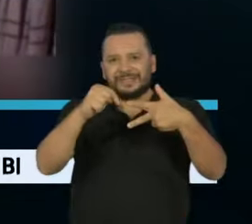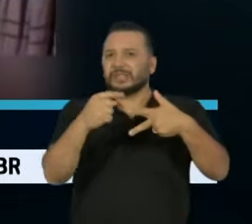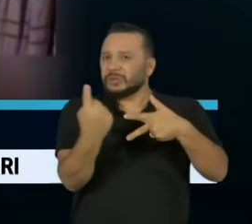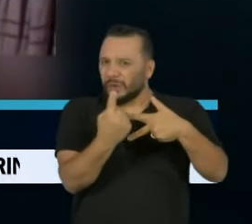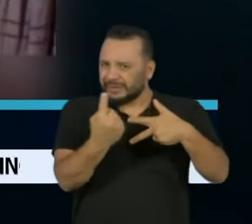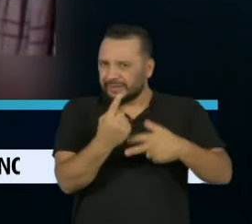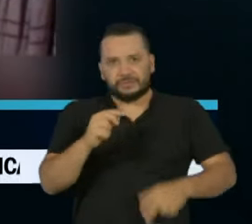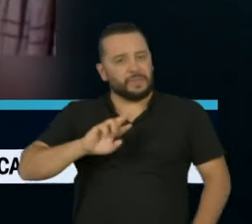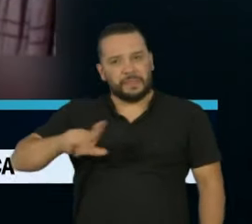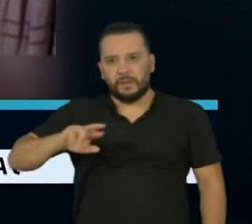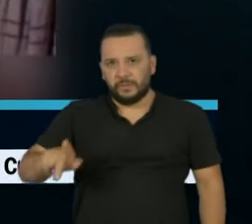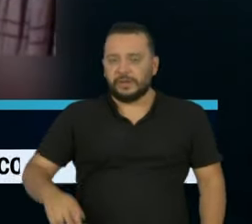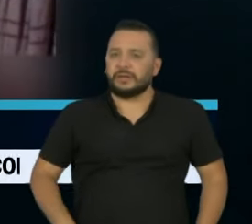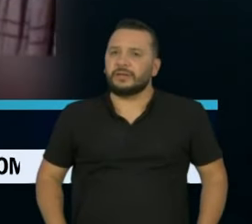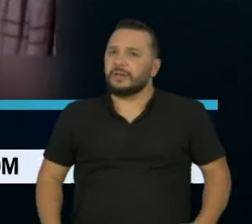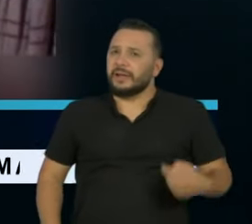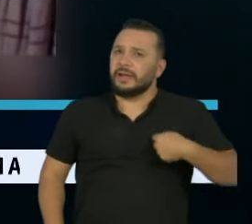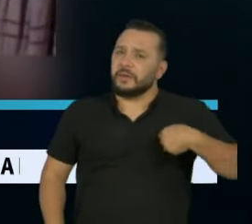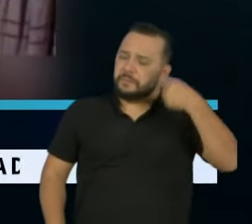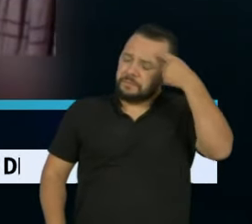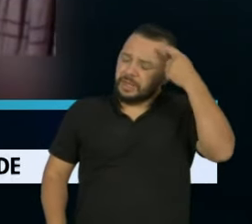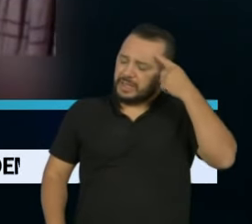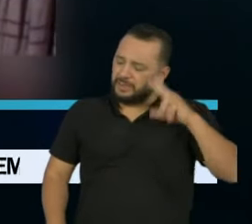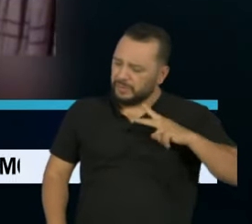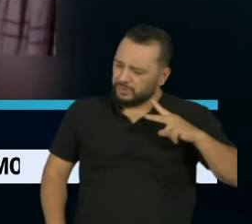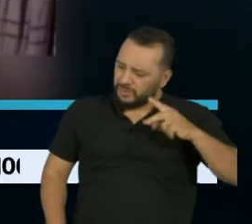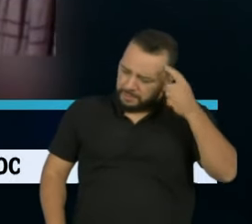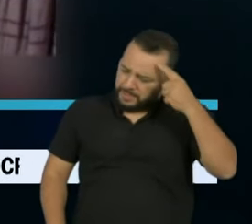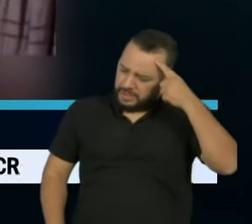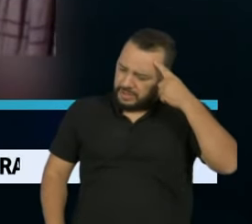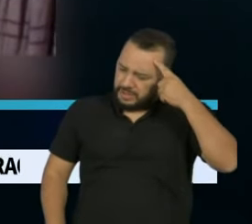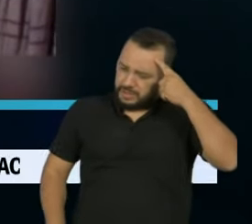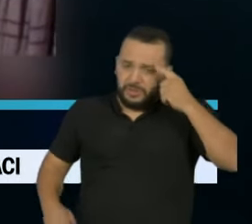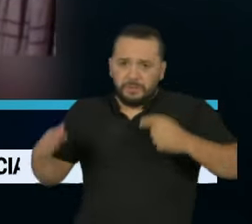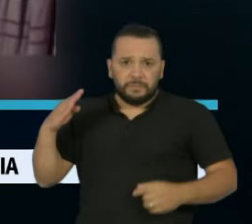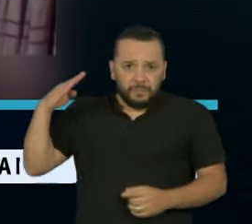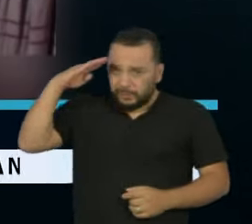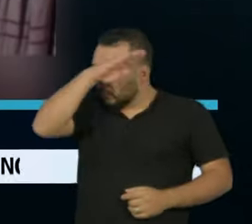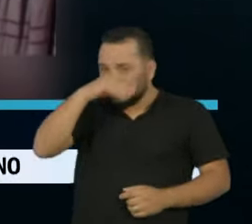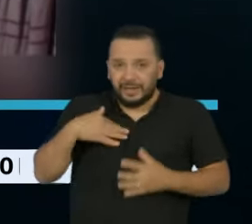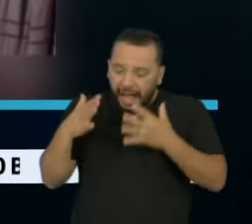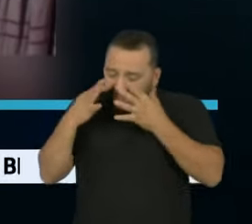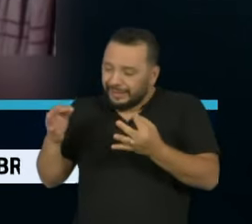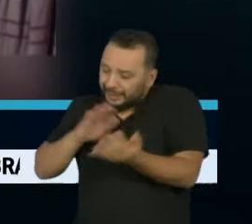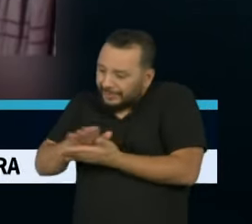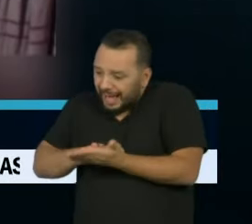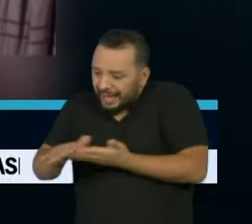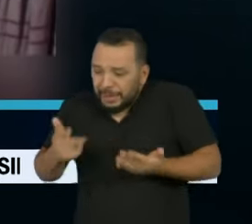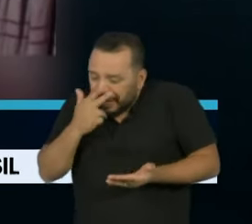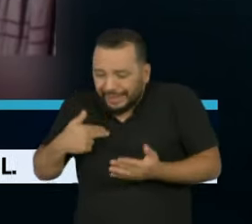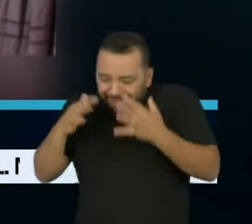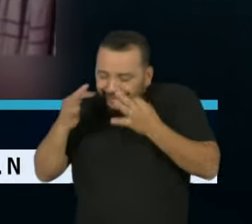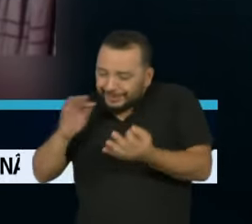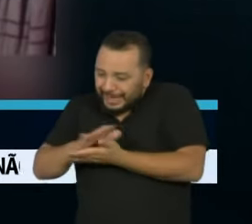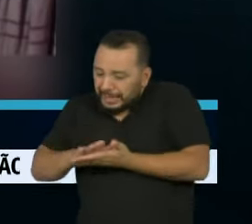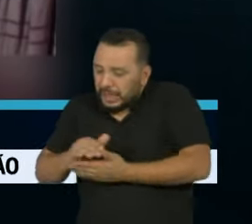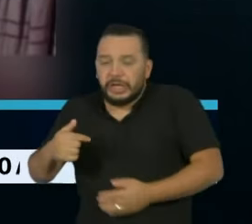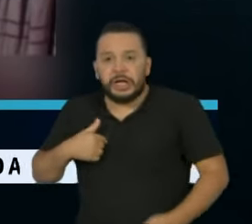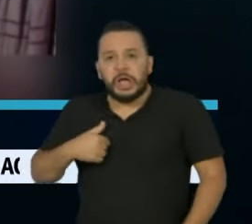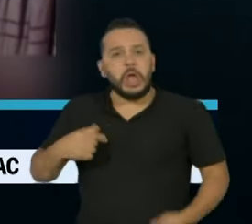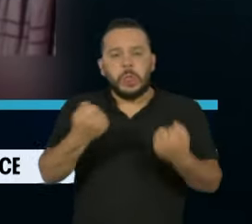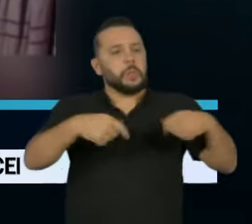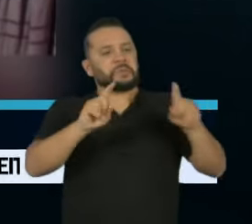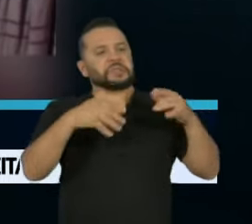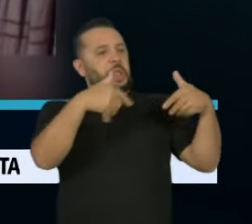Eu penso, neste particular, que o presidente Bolsonaro não atentou para este fato. E não atentando para este fato, ele disse que não